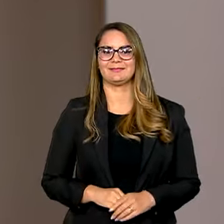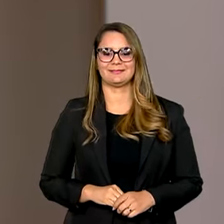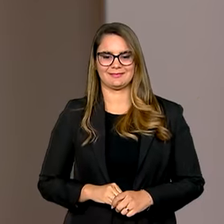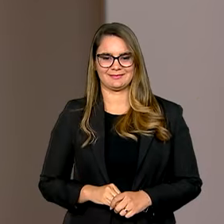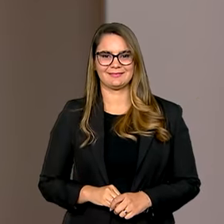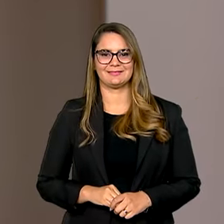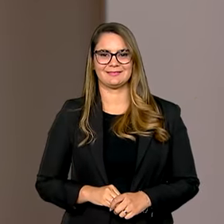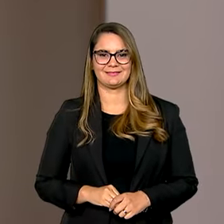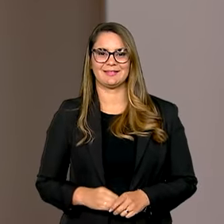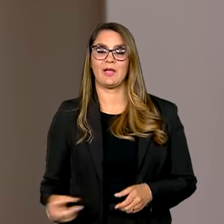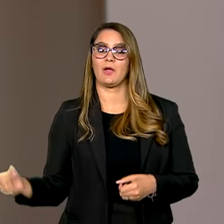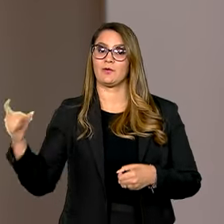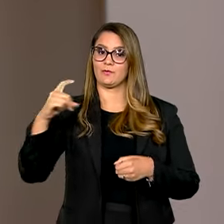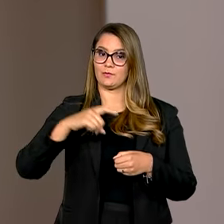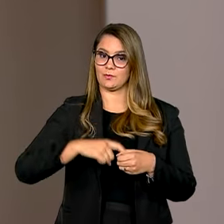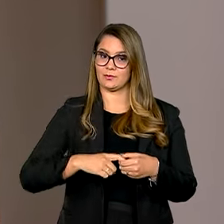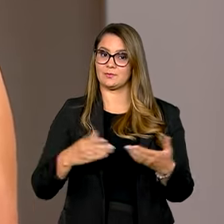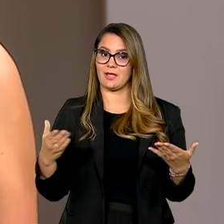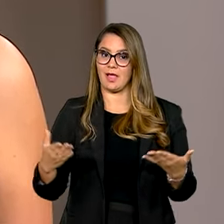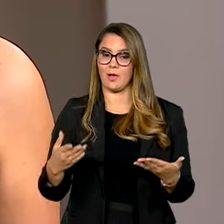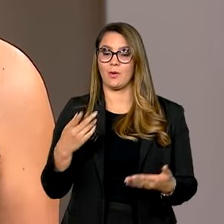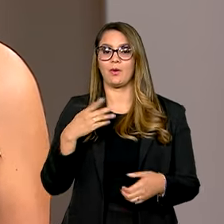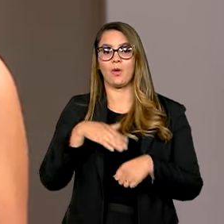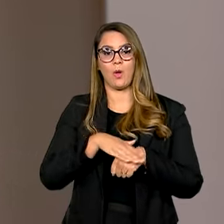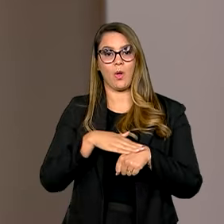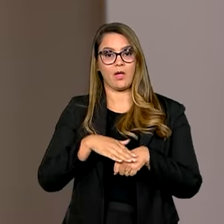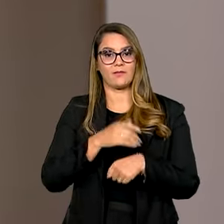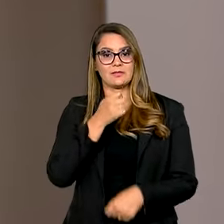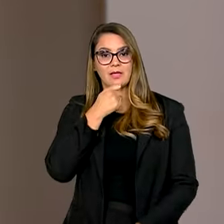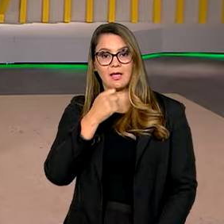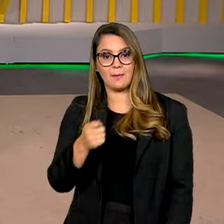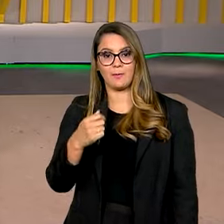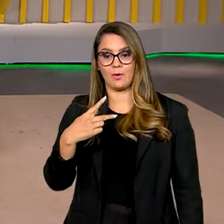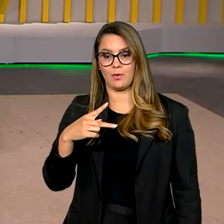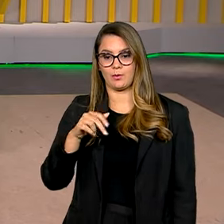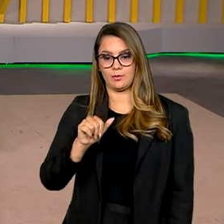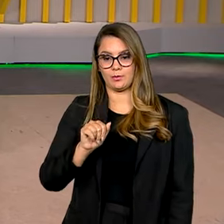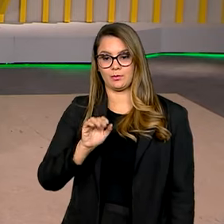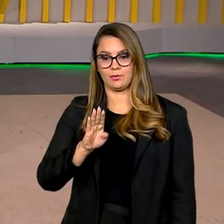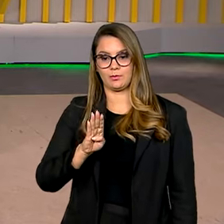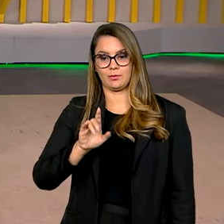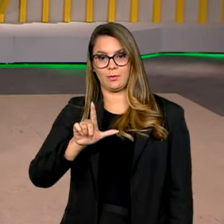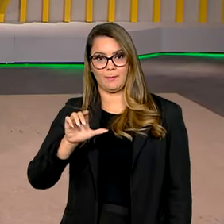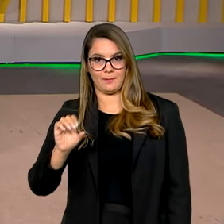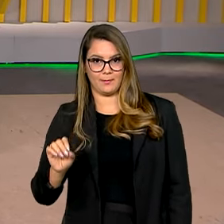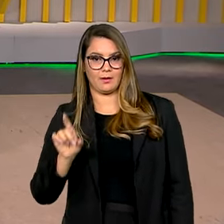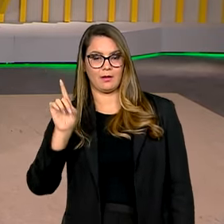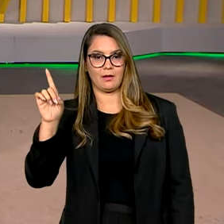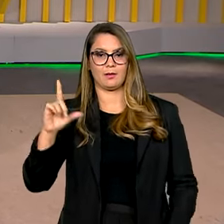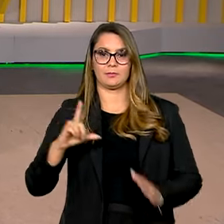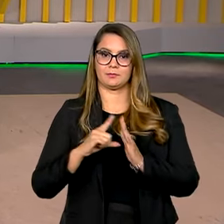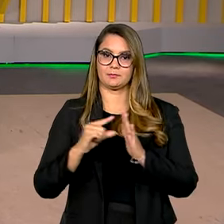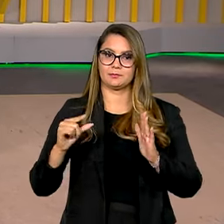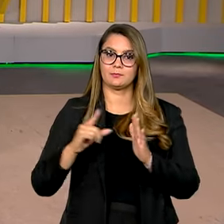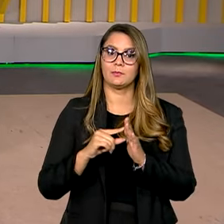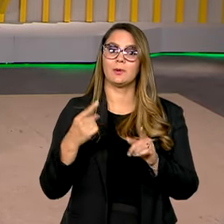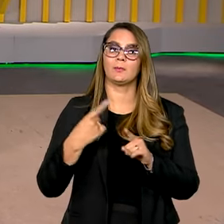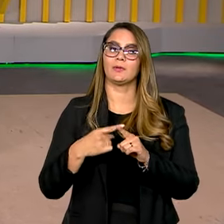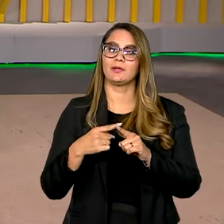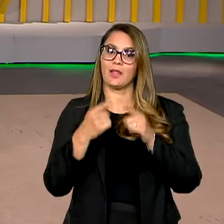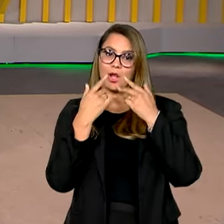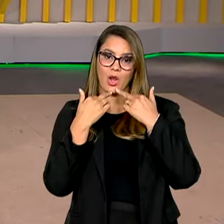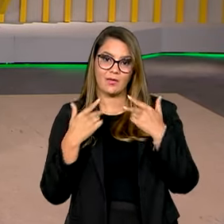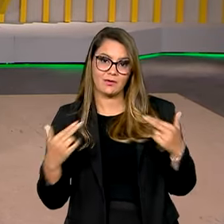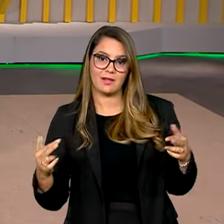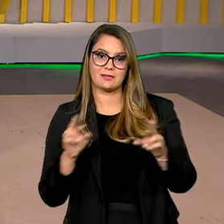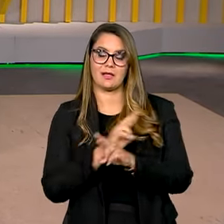Já estamos de volta e a gente vai falar de novo com o repórter Pablo Mundin, lá do Palácio do Planalto, porque ele também